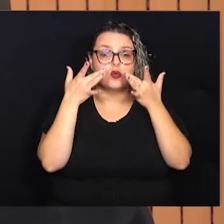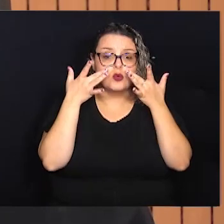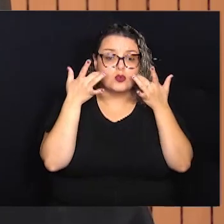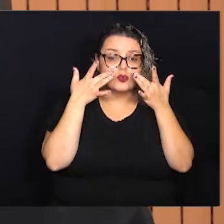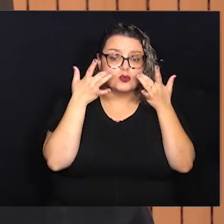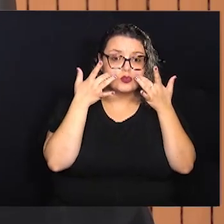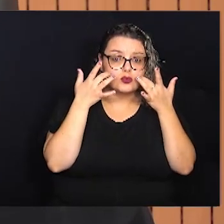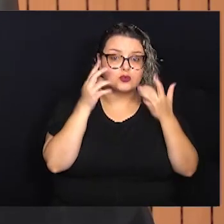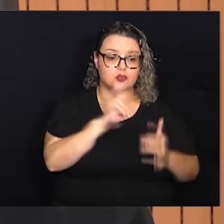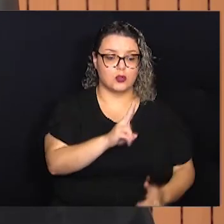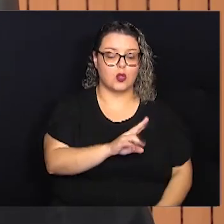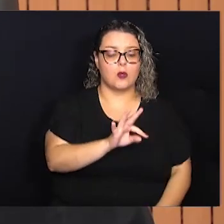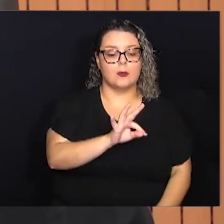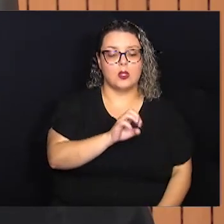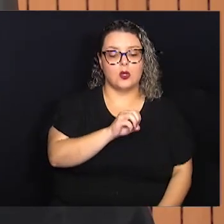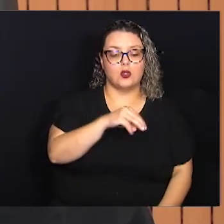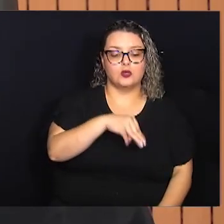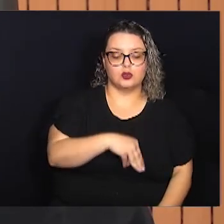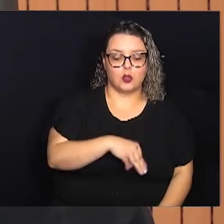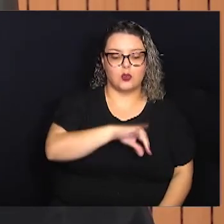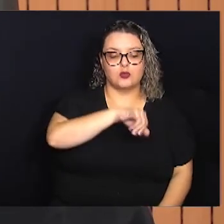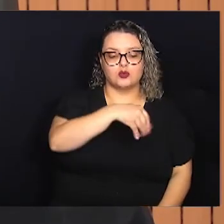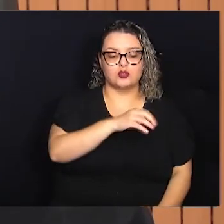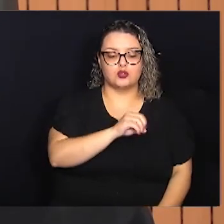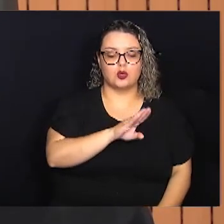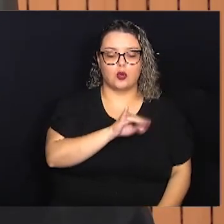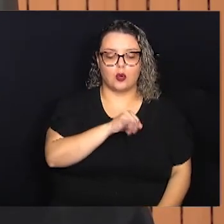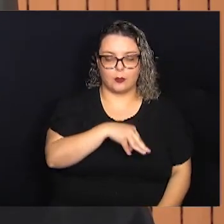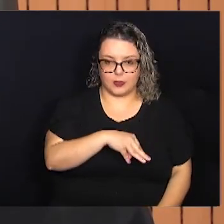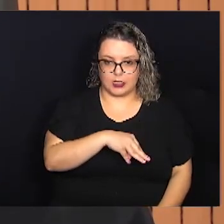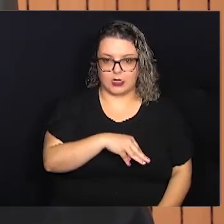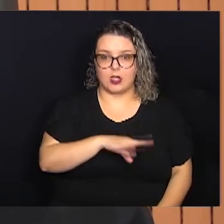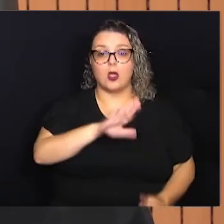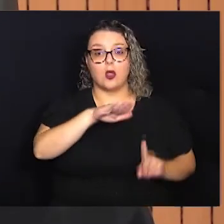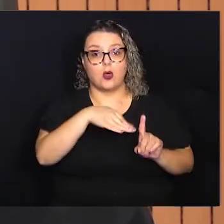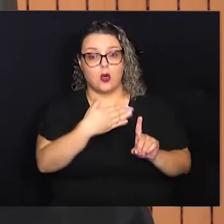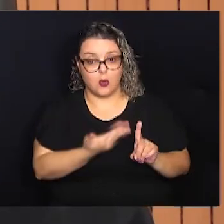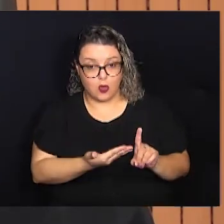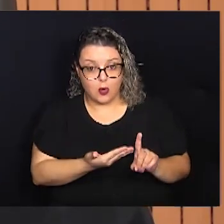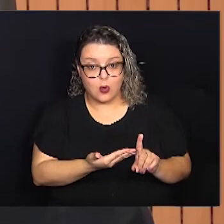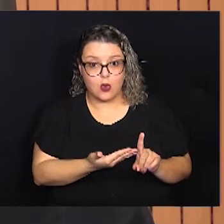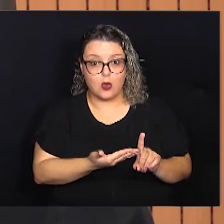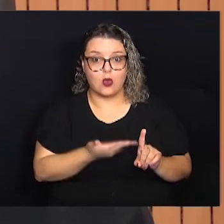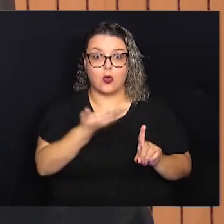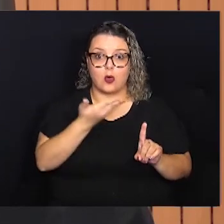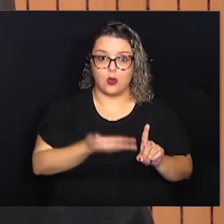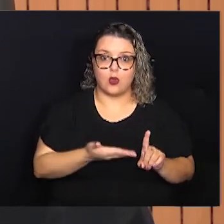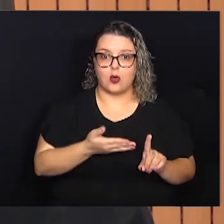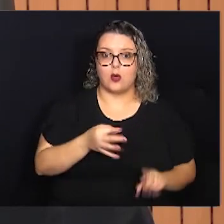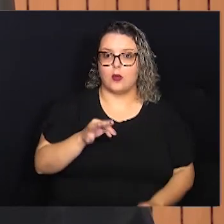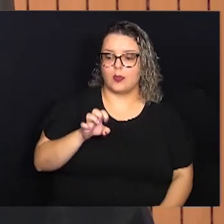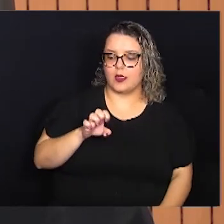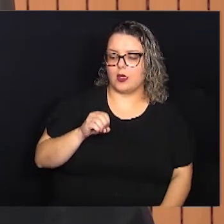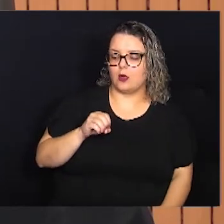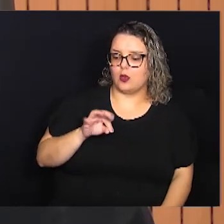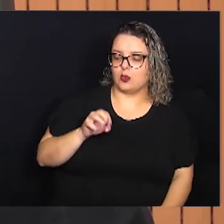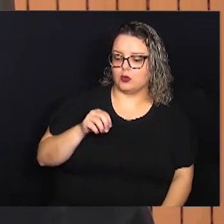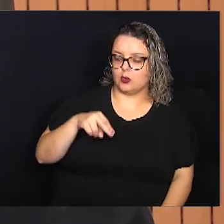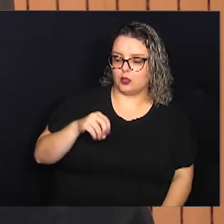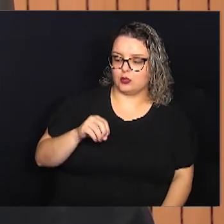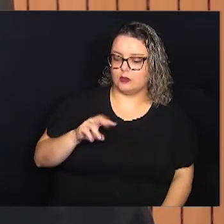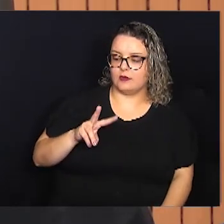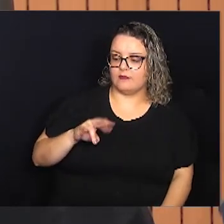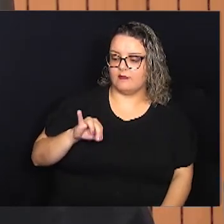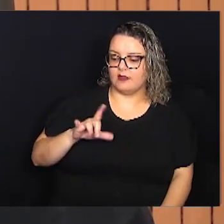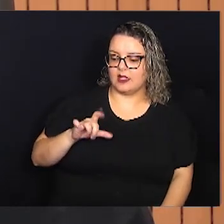denomina o Teatro de Arena Tom Jobim. A homenagem feita ao Teutono Vilela, também uma